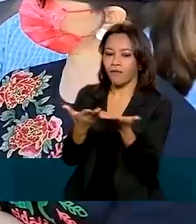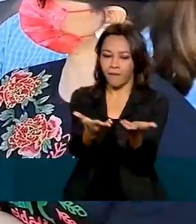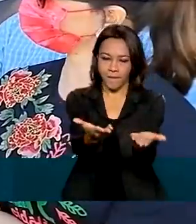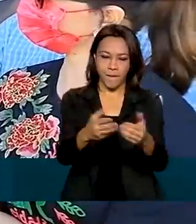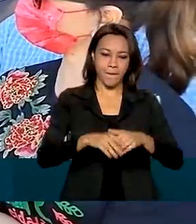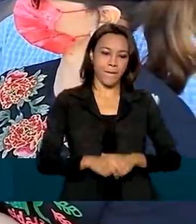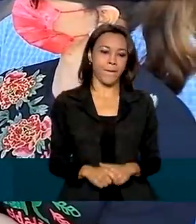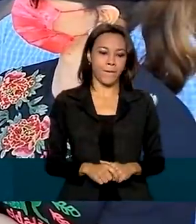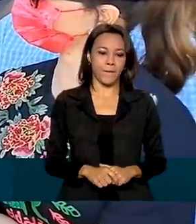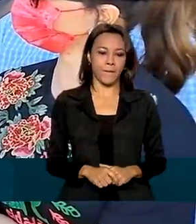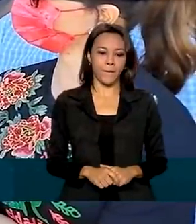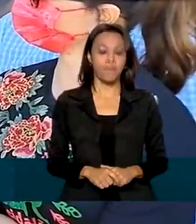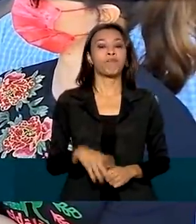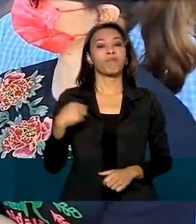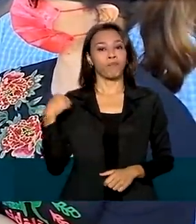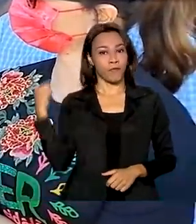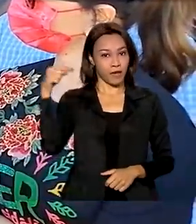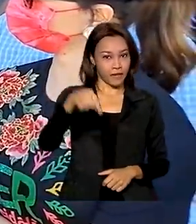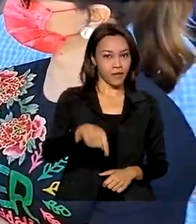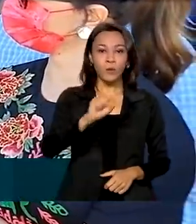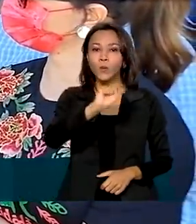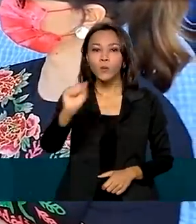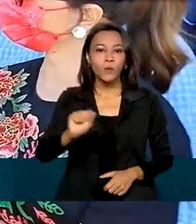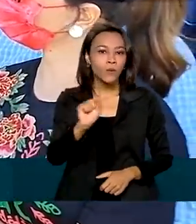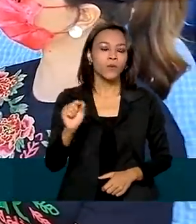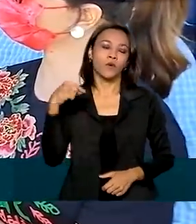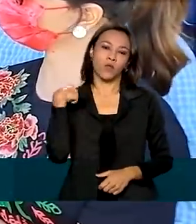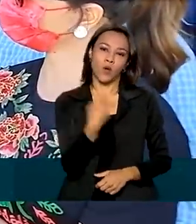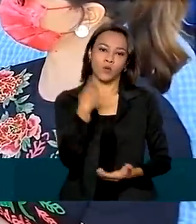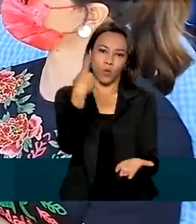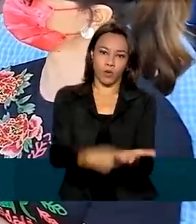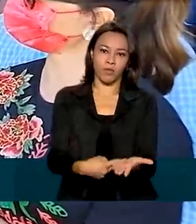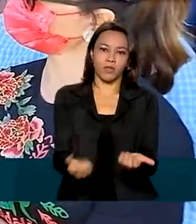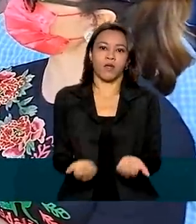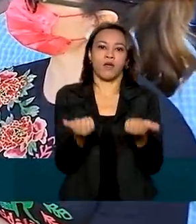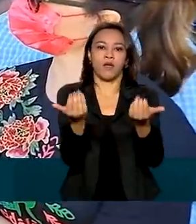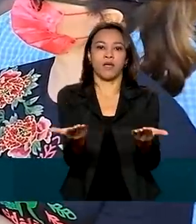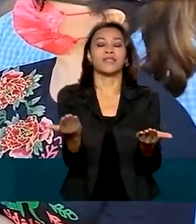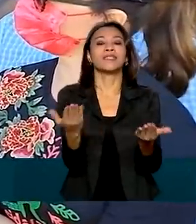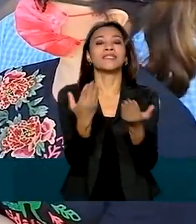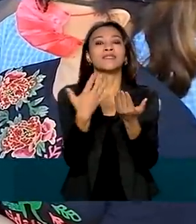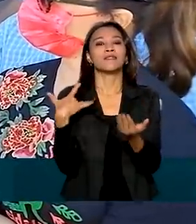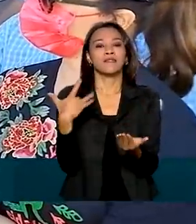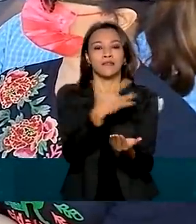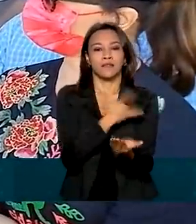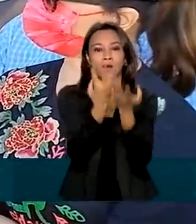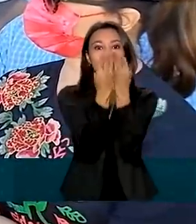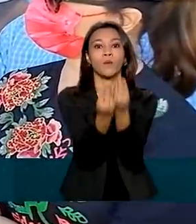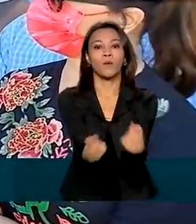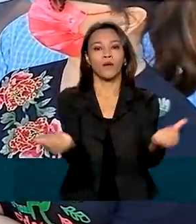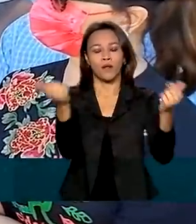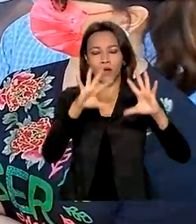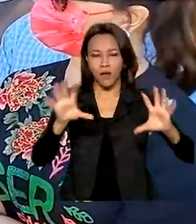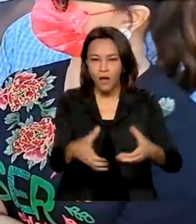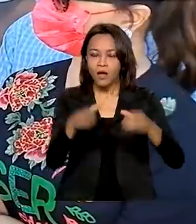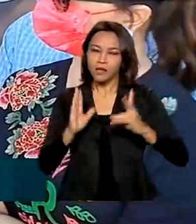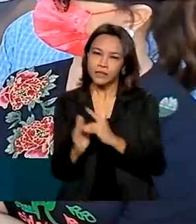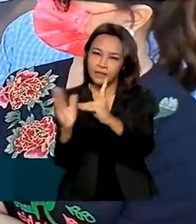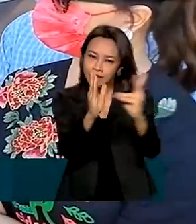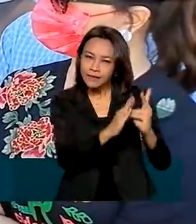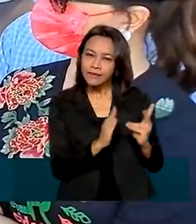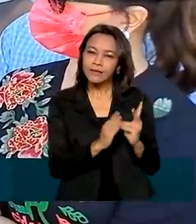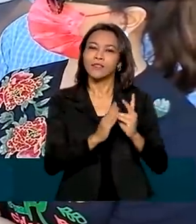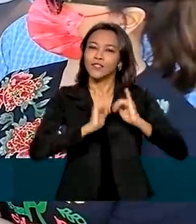O nosso compromisso é em ter saúde de qualidade para os indígenas, com as campanhas de